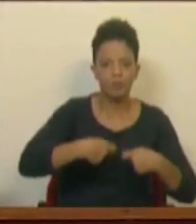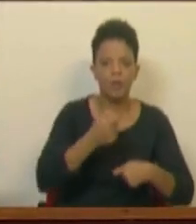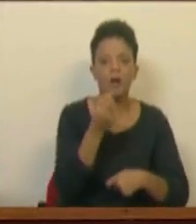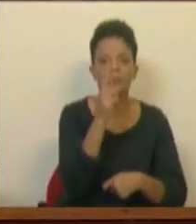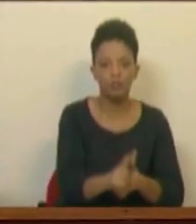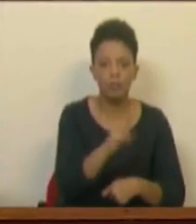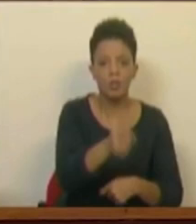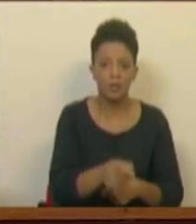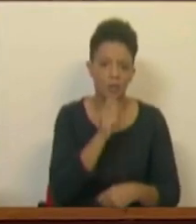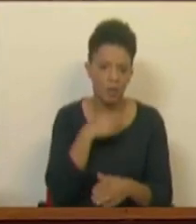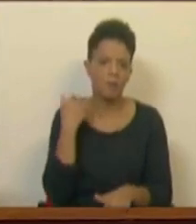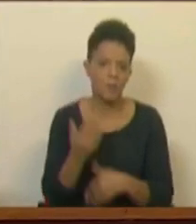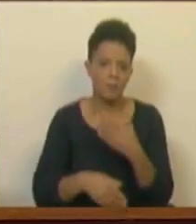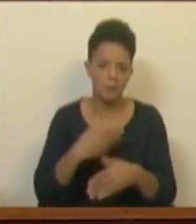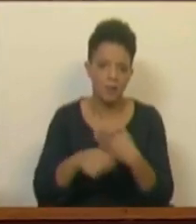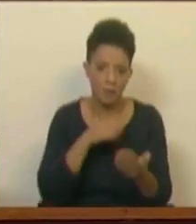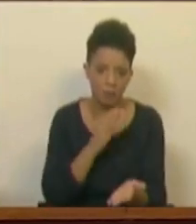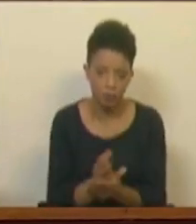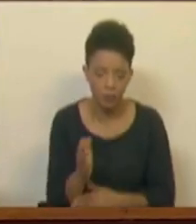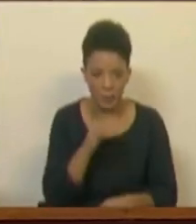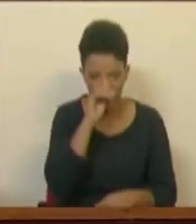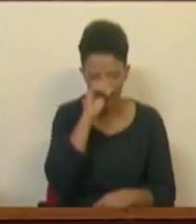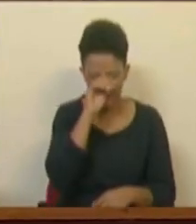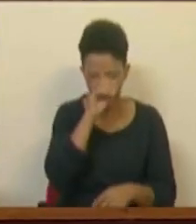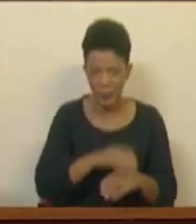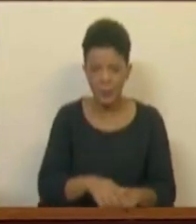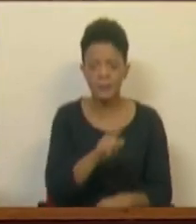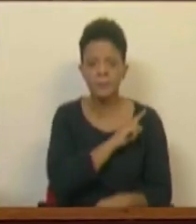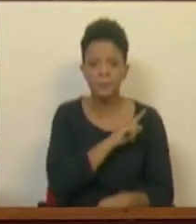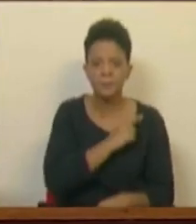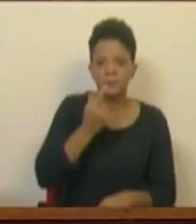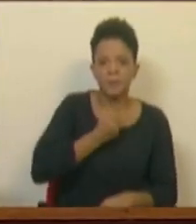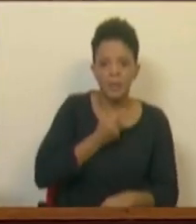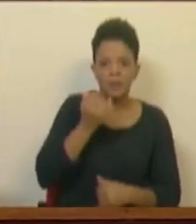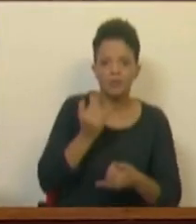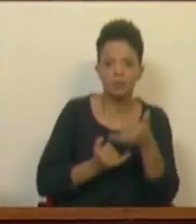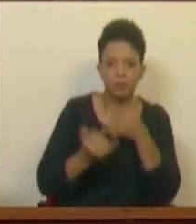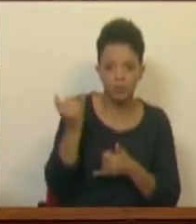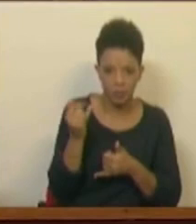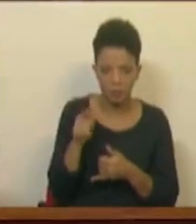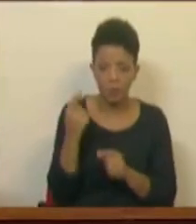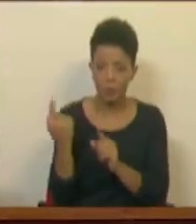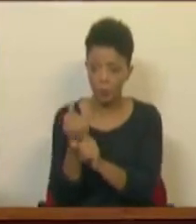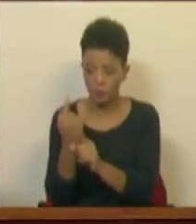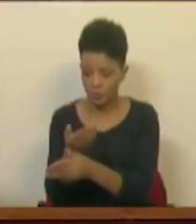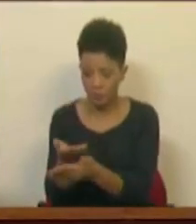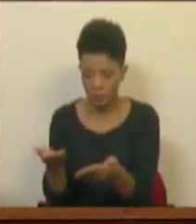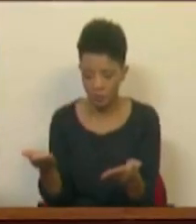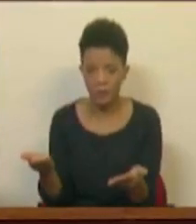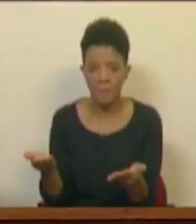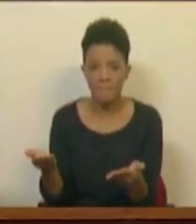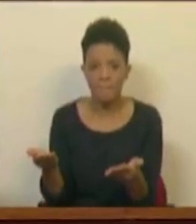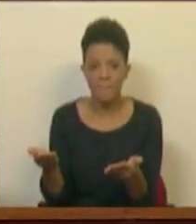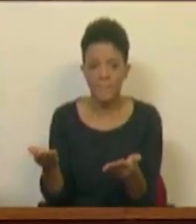E por aí poderíamos ir. Operadores privados obrigam-nos a ter que substituir equipamentos que não estão